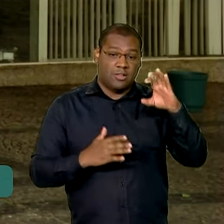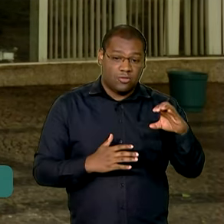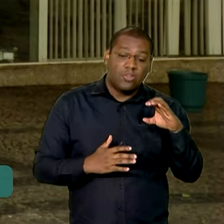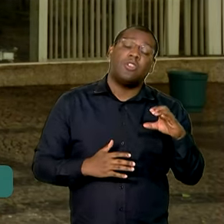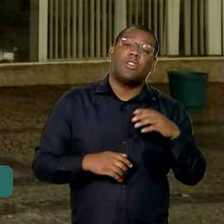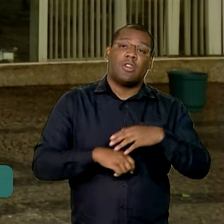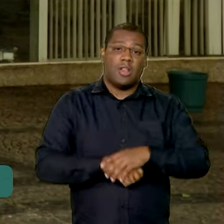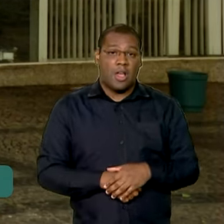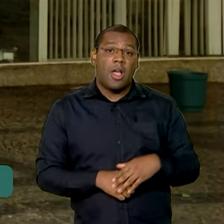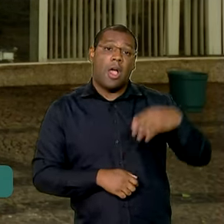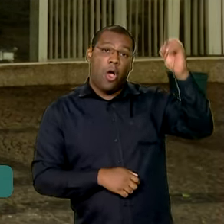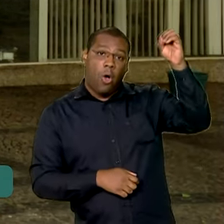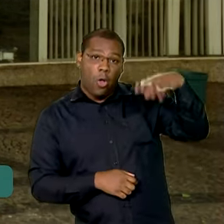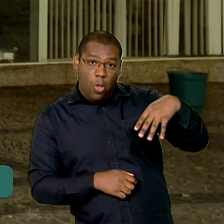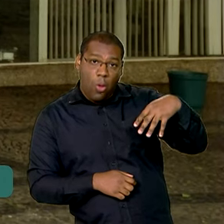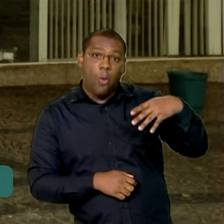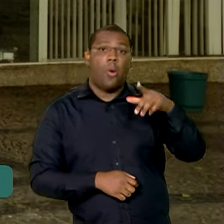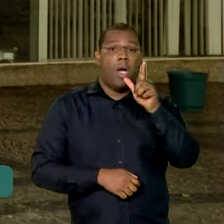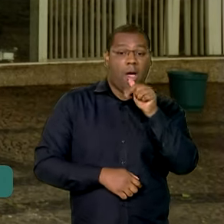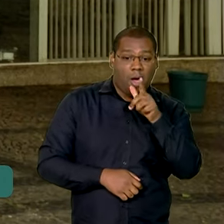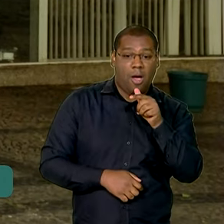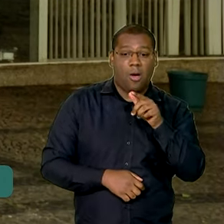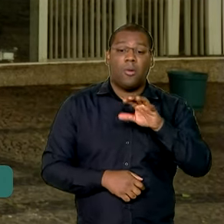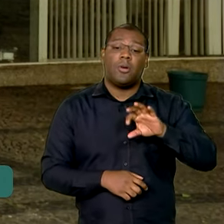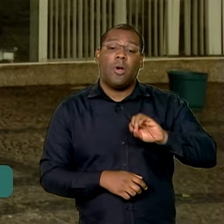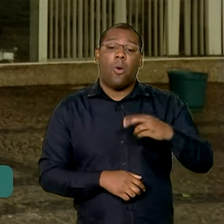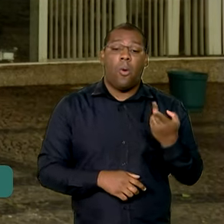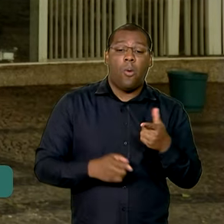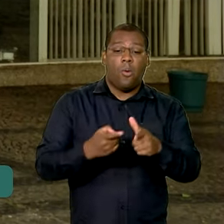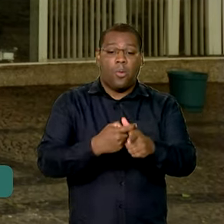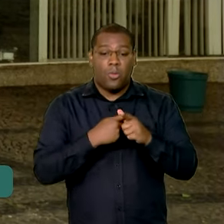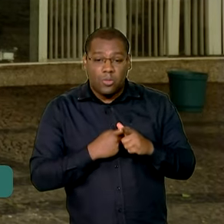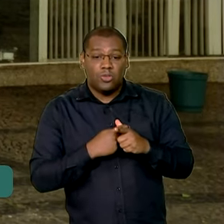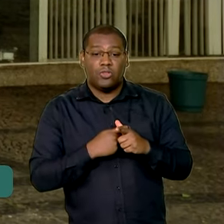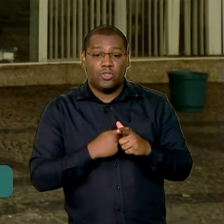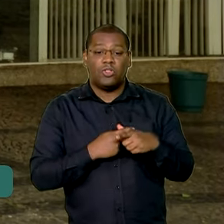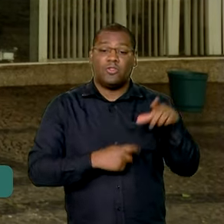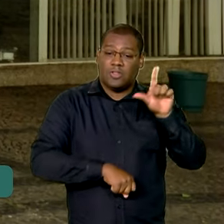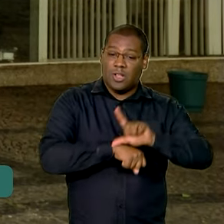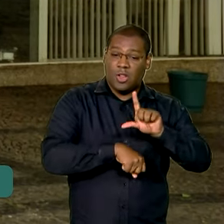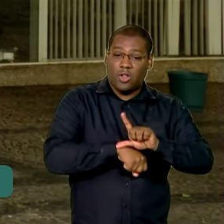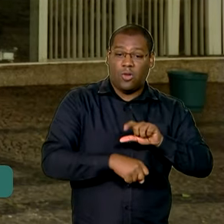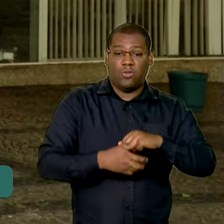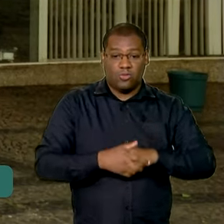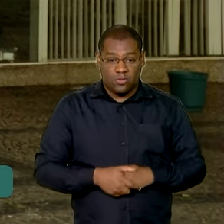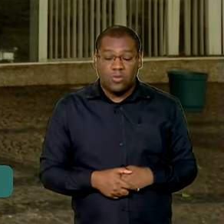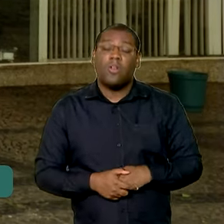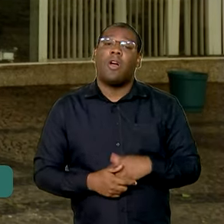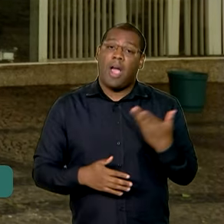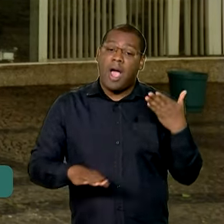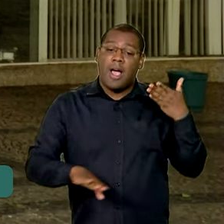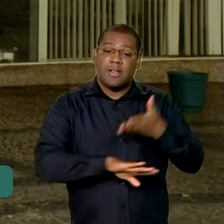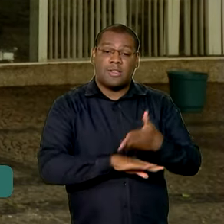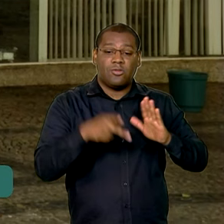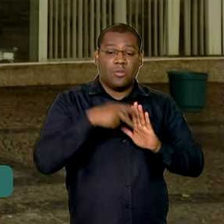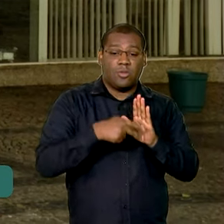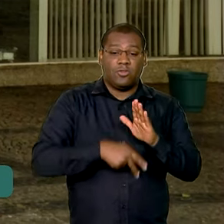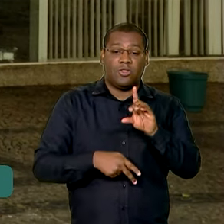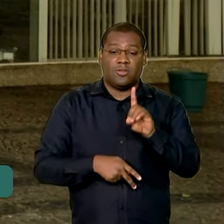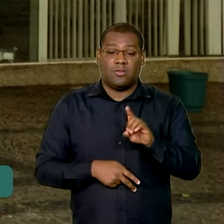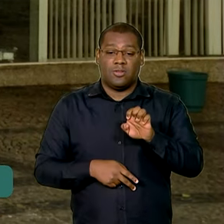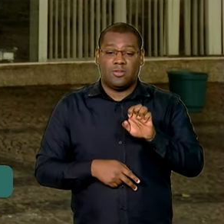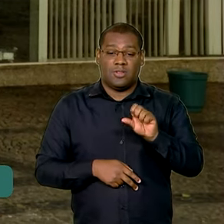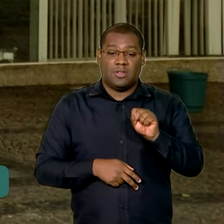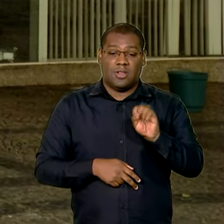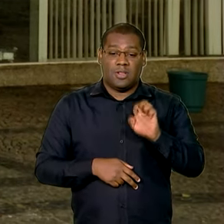atrasadas de luz, água, telefone ou contas com o comércio varejista. Para aderir ao Desenrola Brasil basta entrar